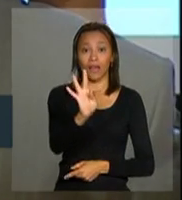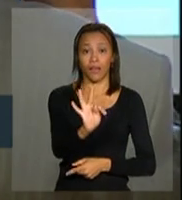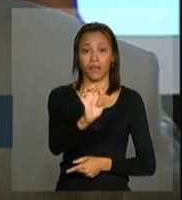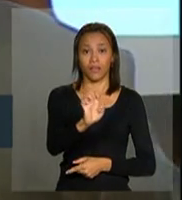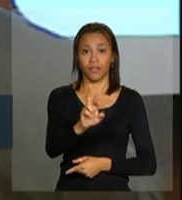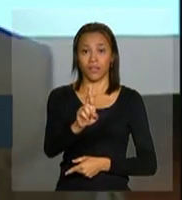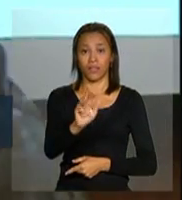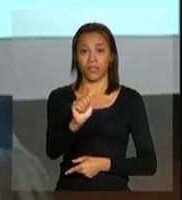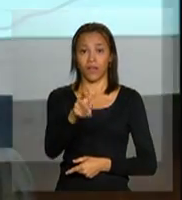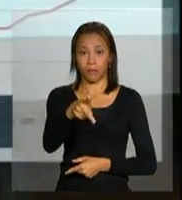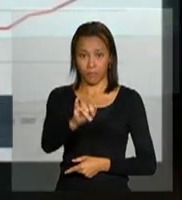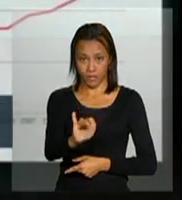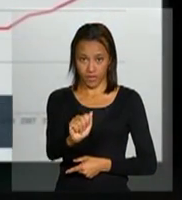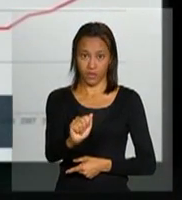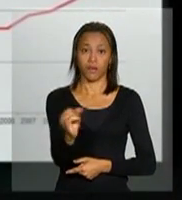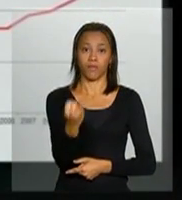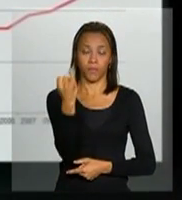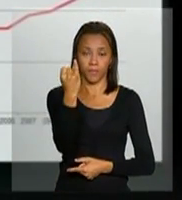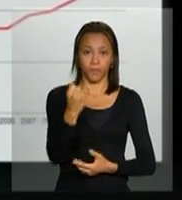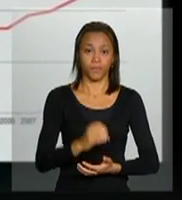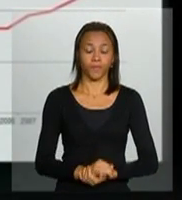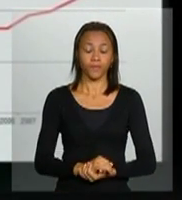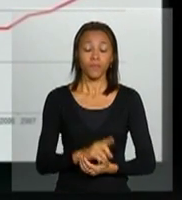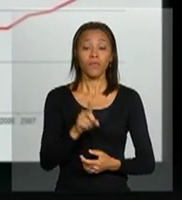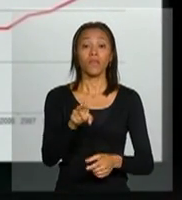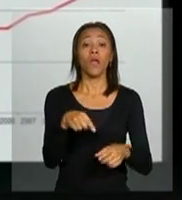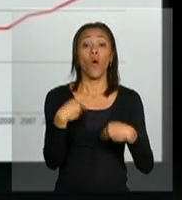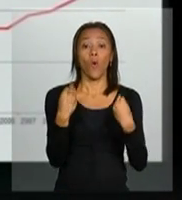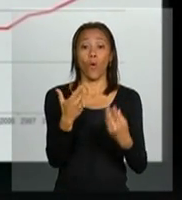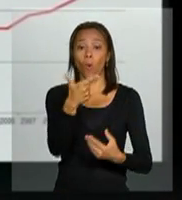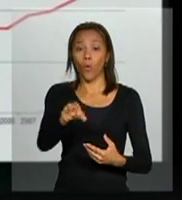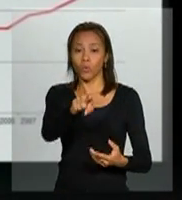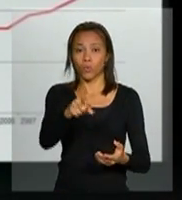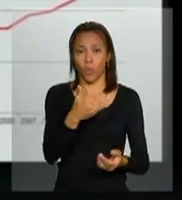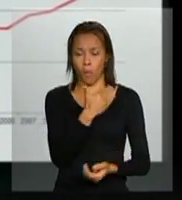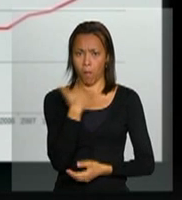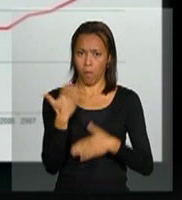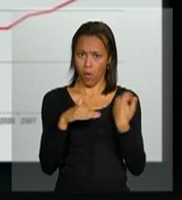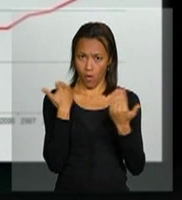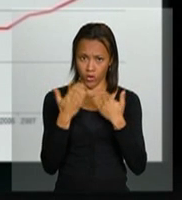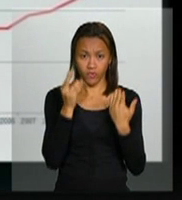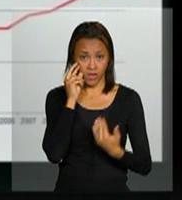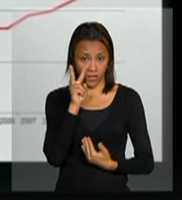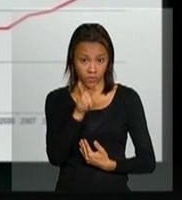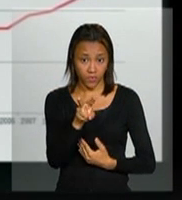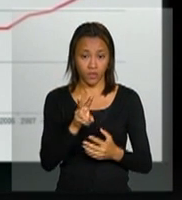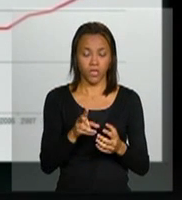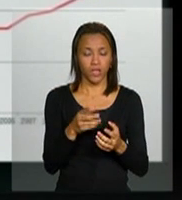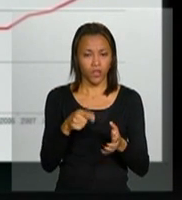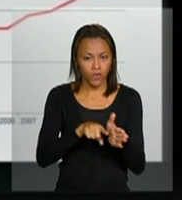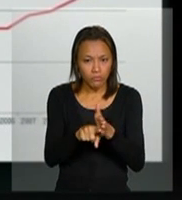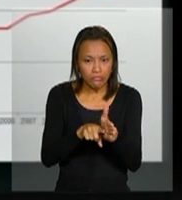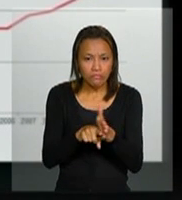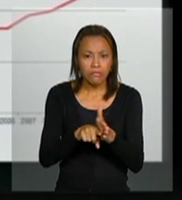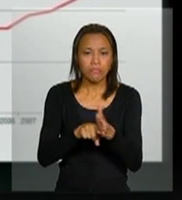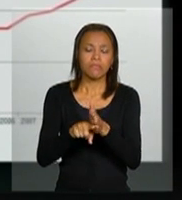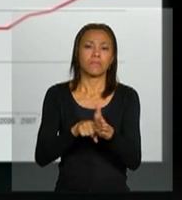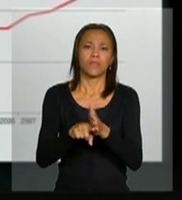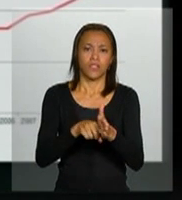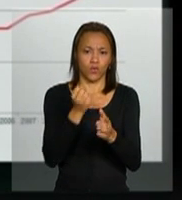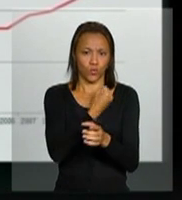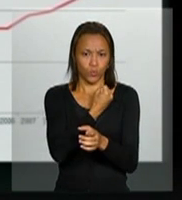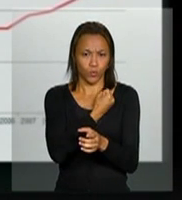Próximo, por favor. Em relação a óbitos, houve também uma revisão, nós verificamos aqui número